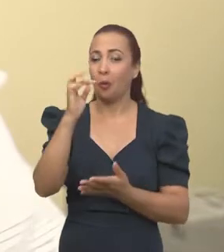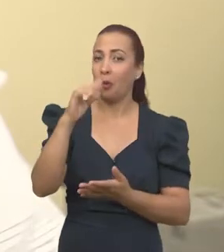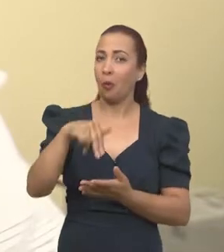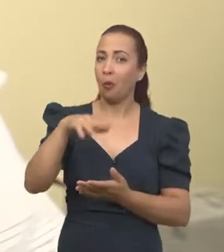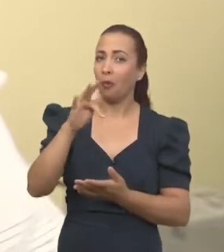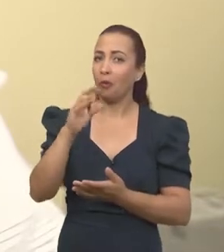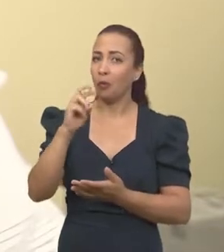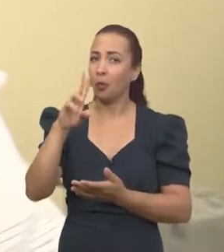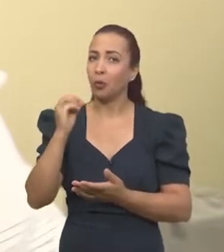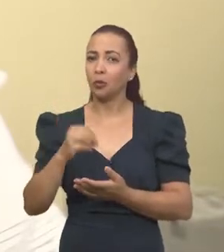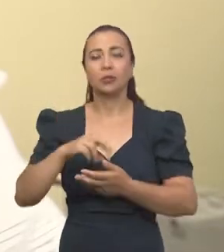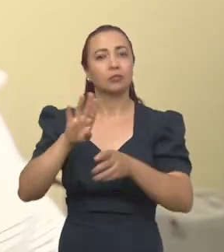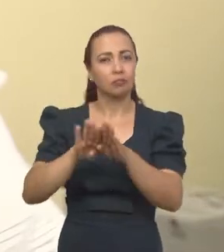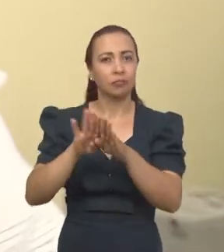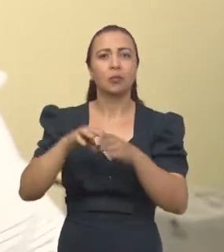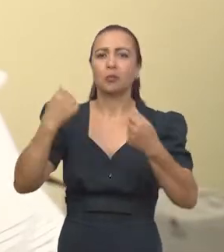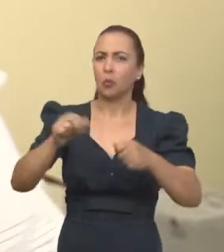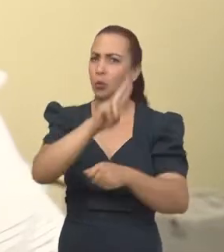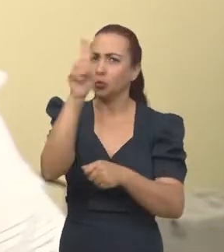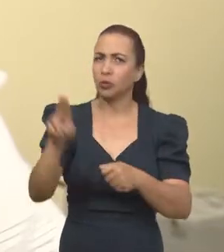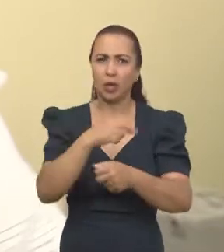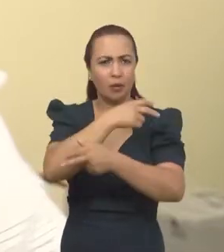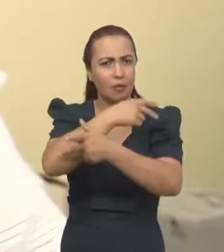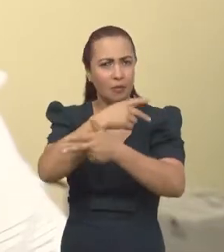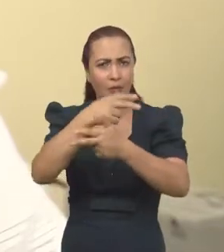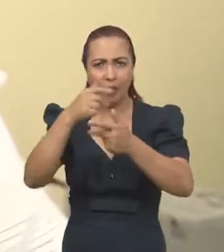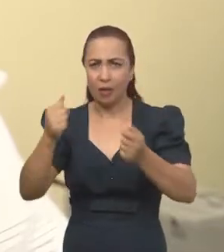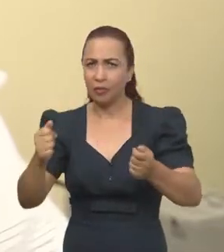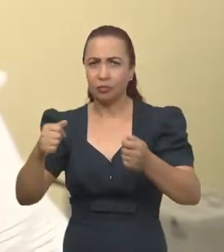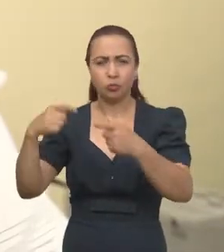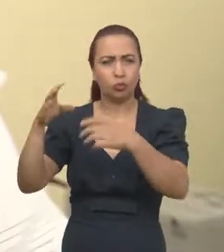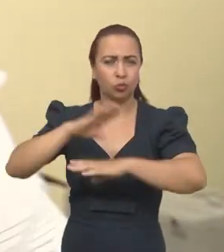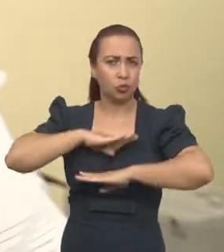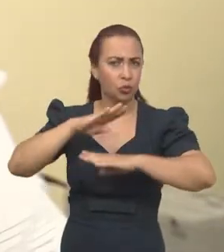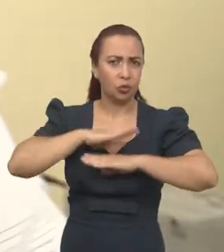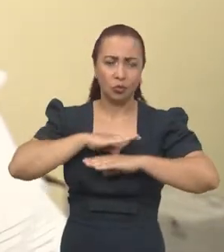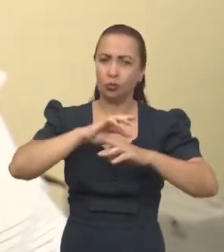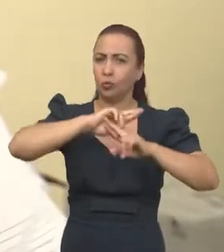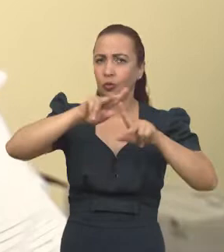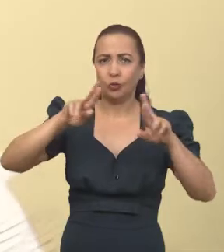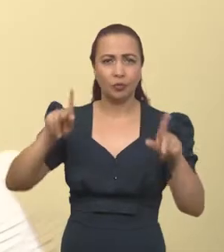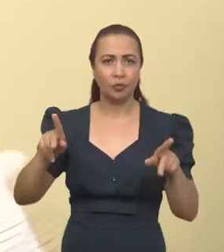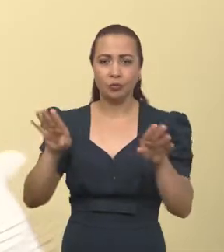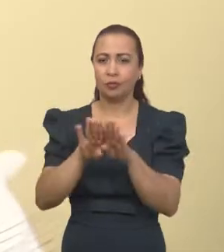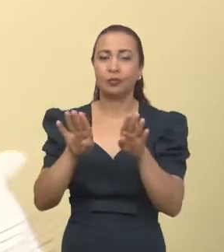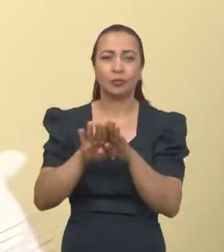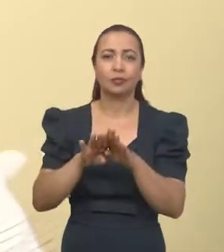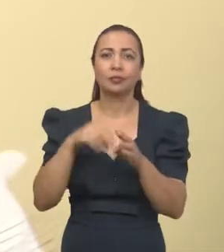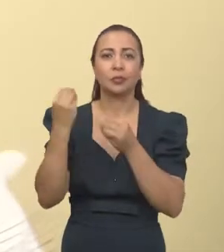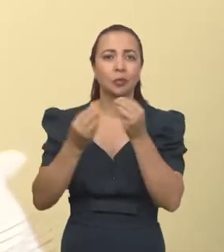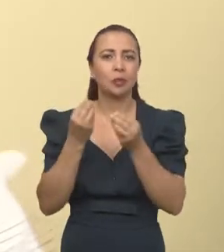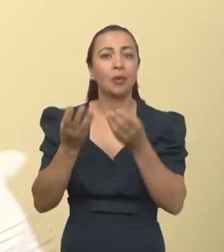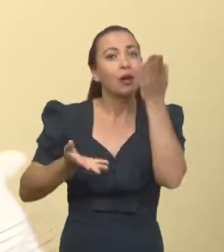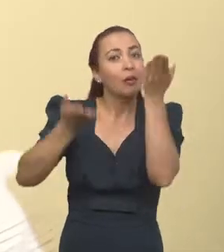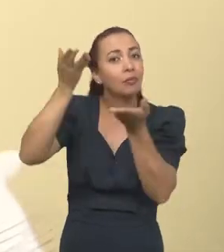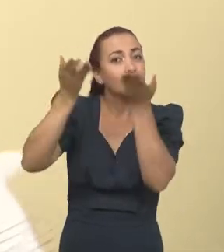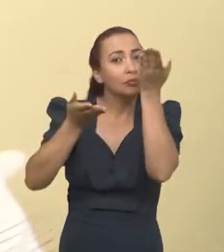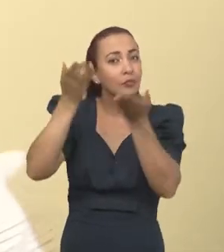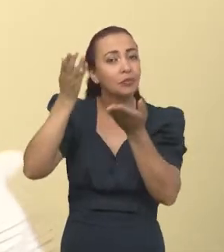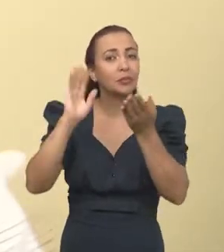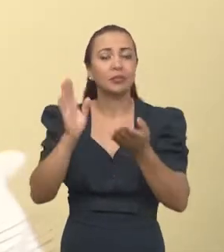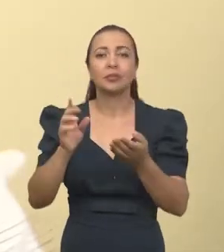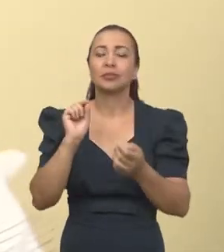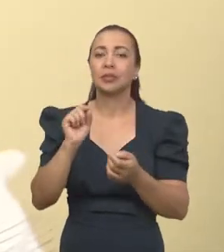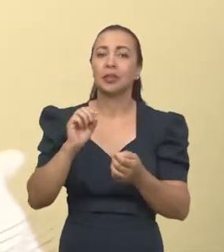questão também da versatilidade, ou seja, poder ser utilizada de várias formas diferentes. E, além disso, a questão da economia,